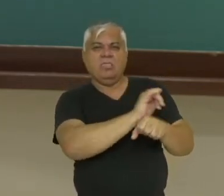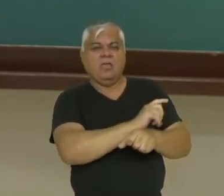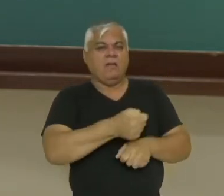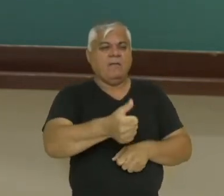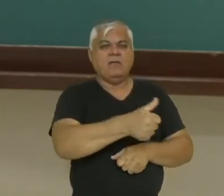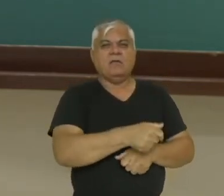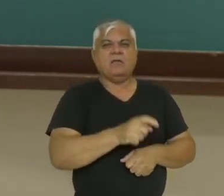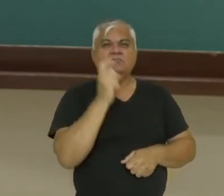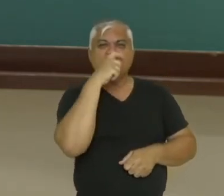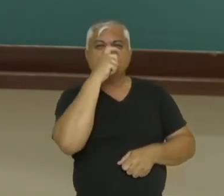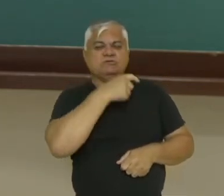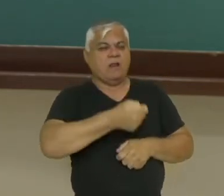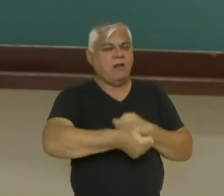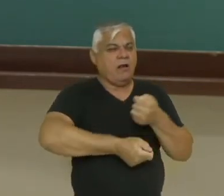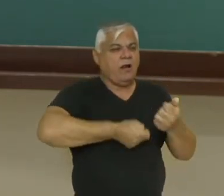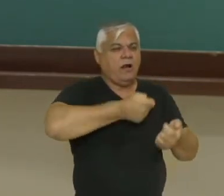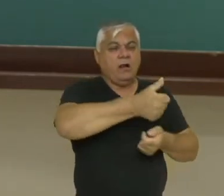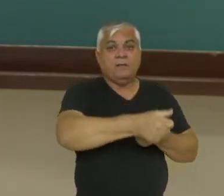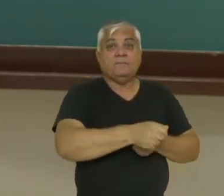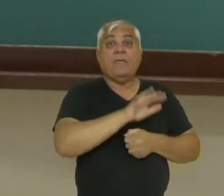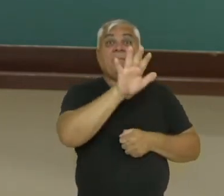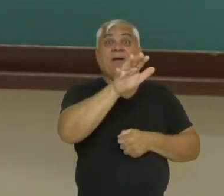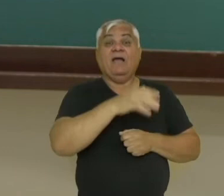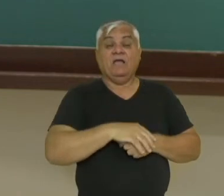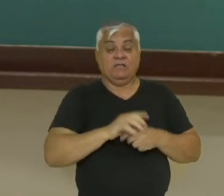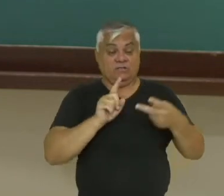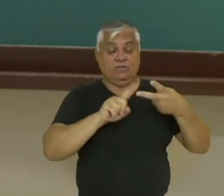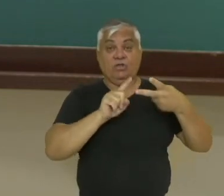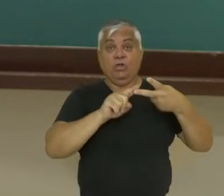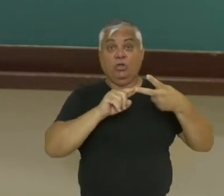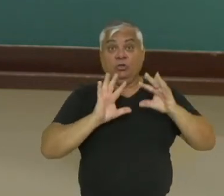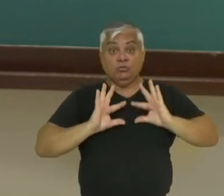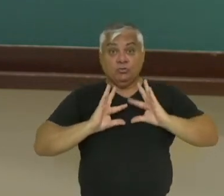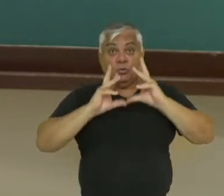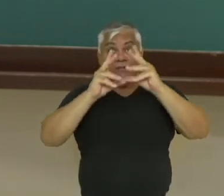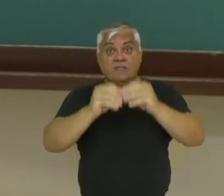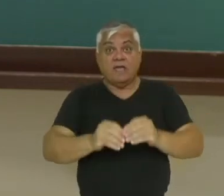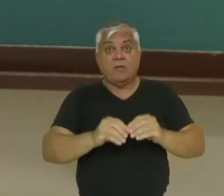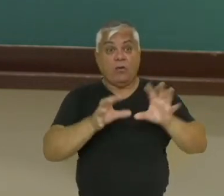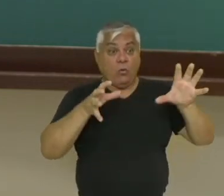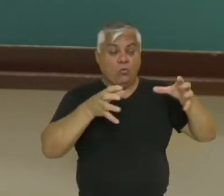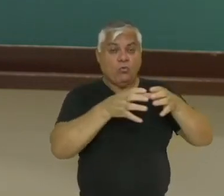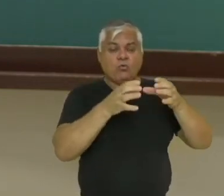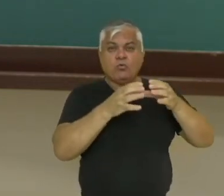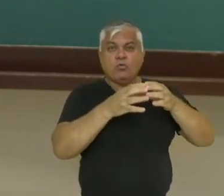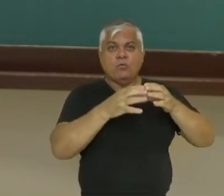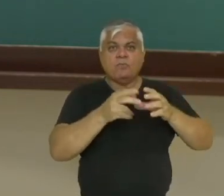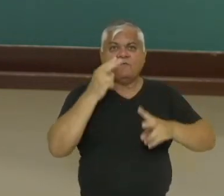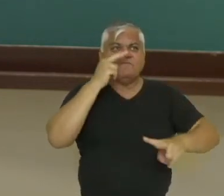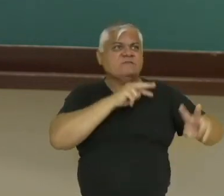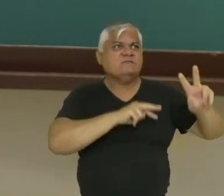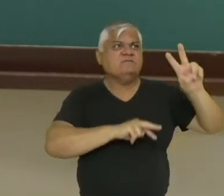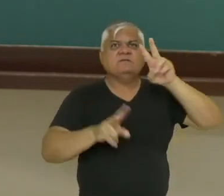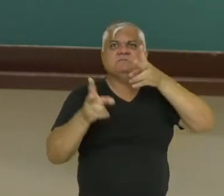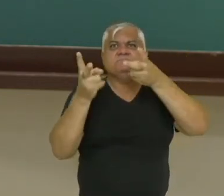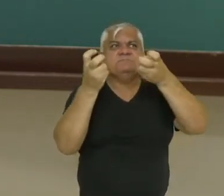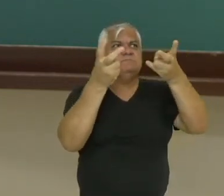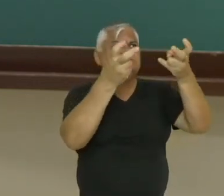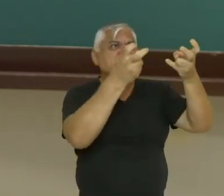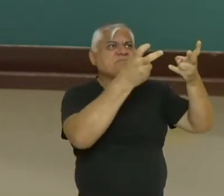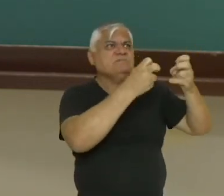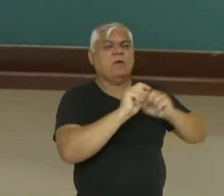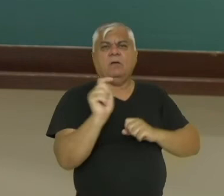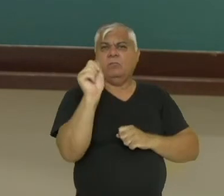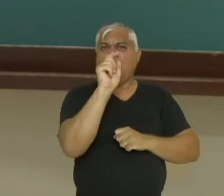que na ideologia total, é uma visão de mundo, de classe, de uma classe social de uma época, que não é exatamente um